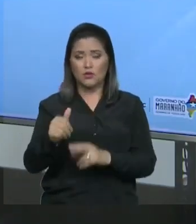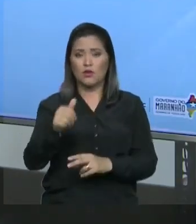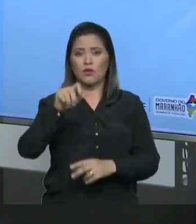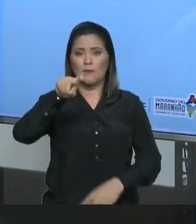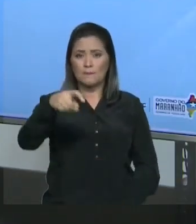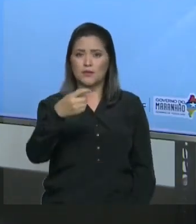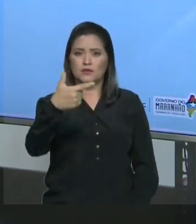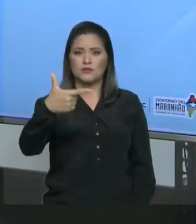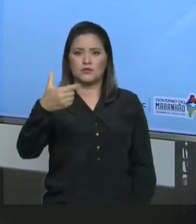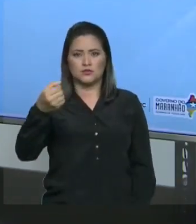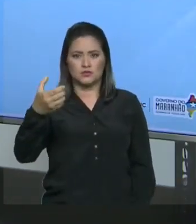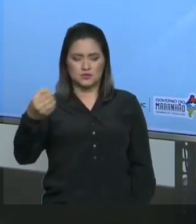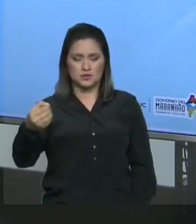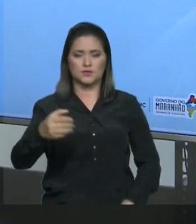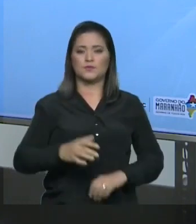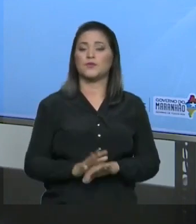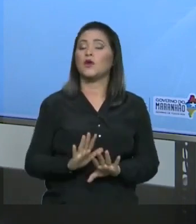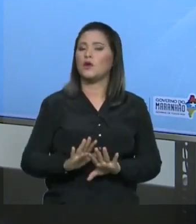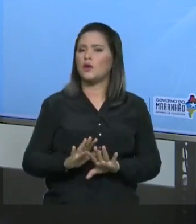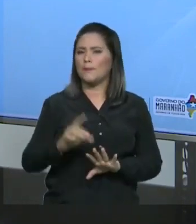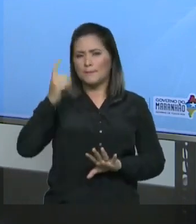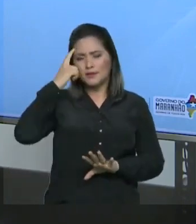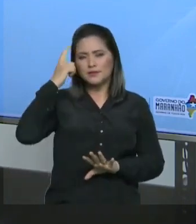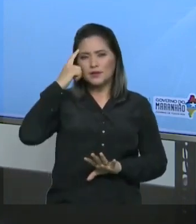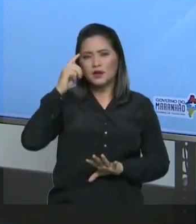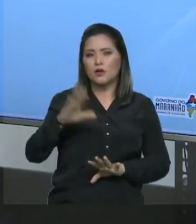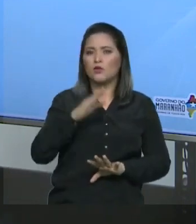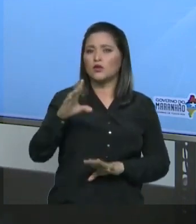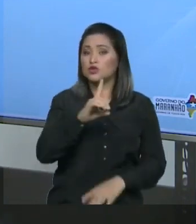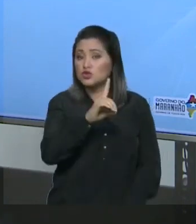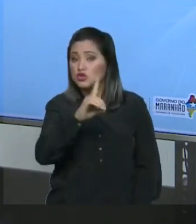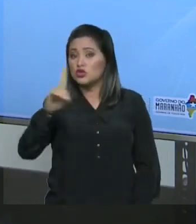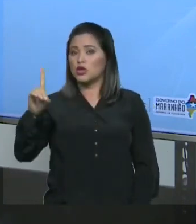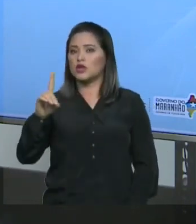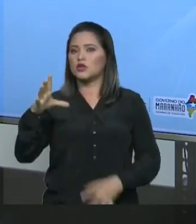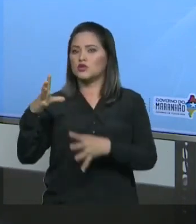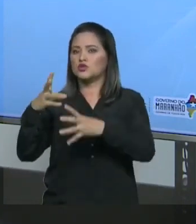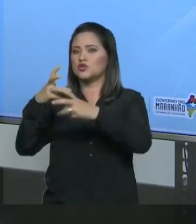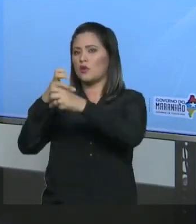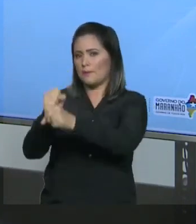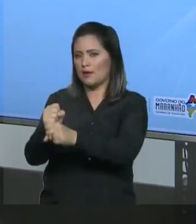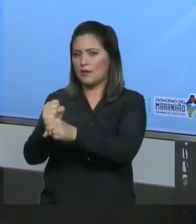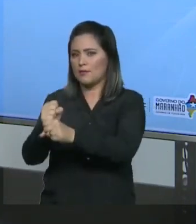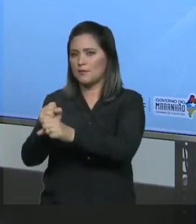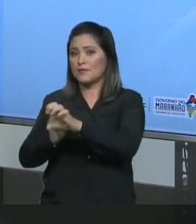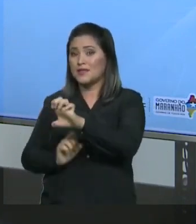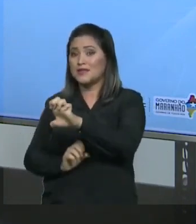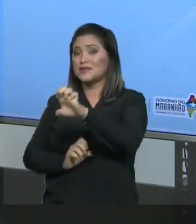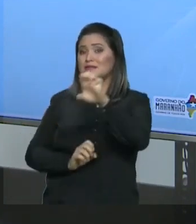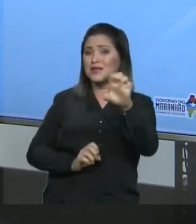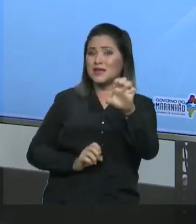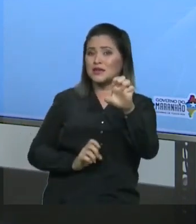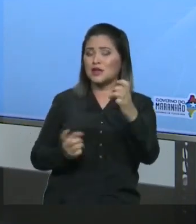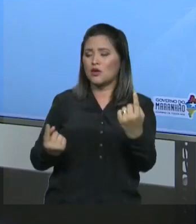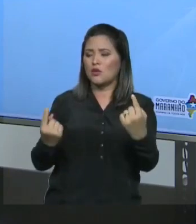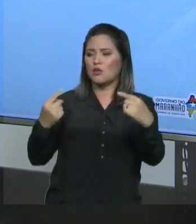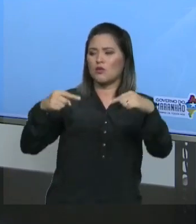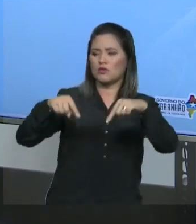soma à esquerda, vai fazer o quê? O contrário, que é